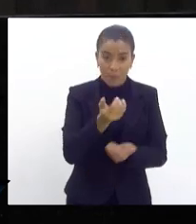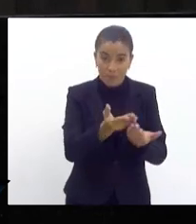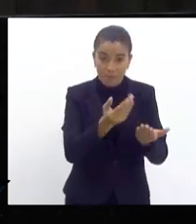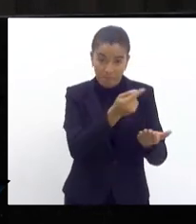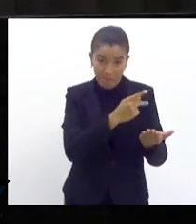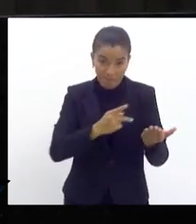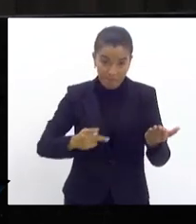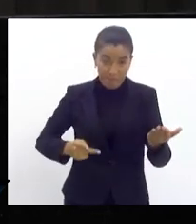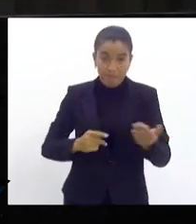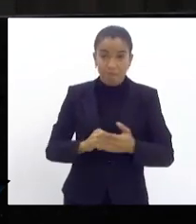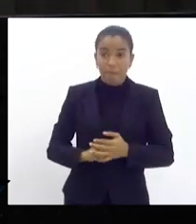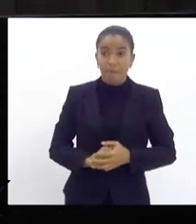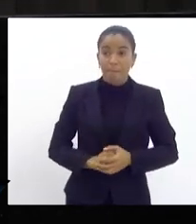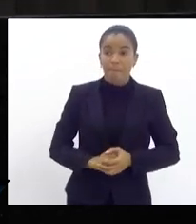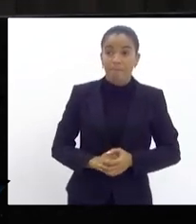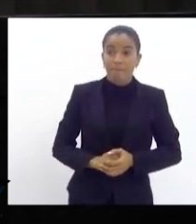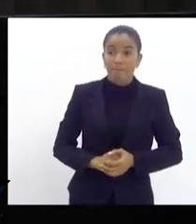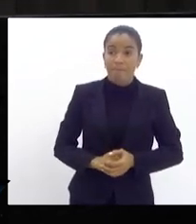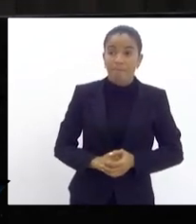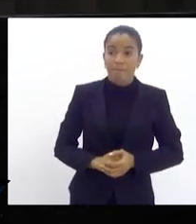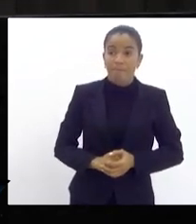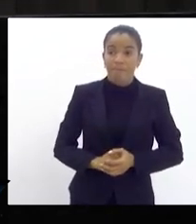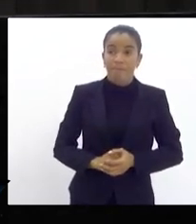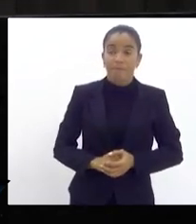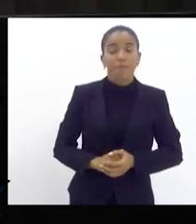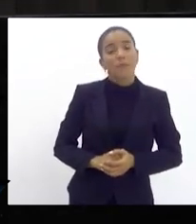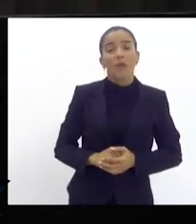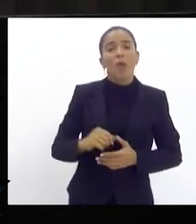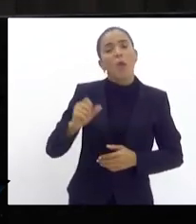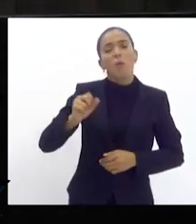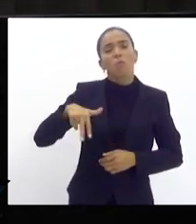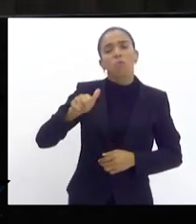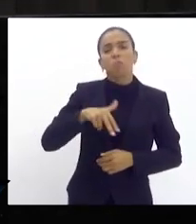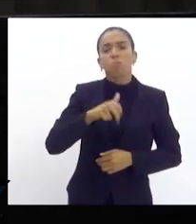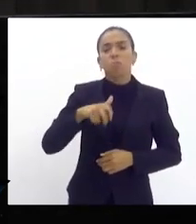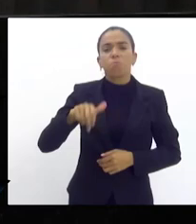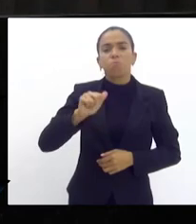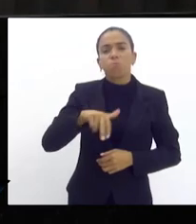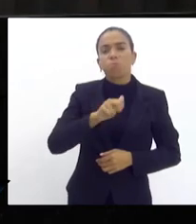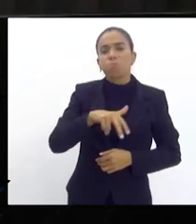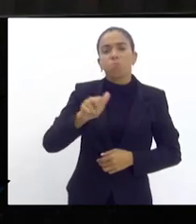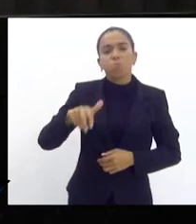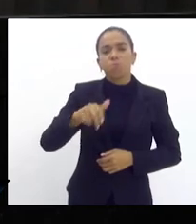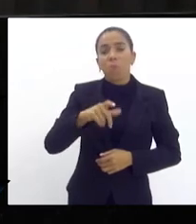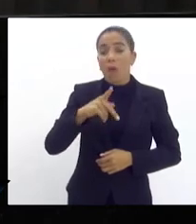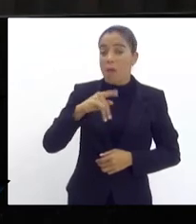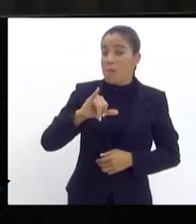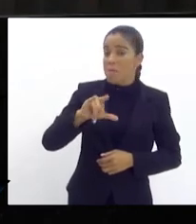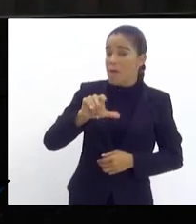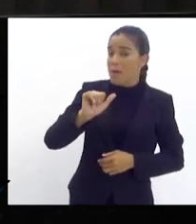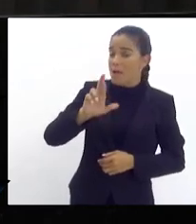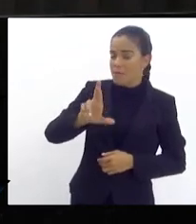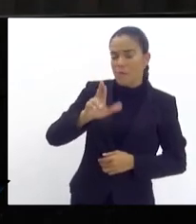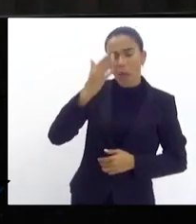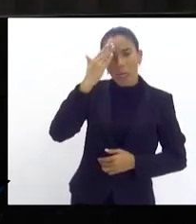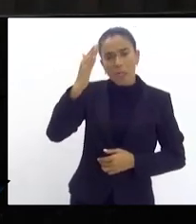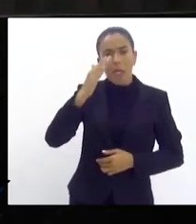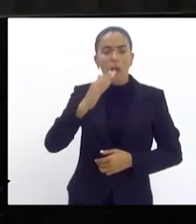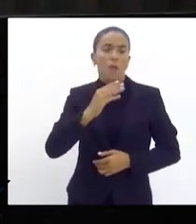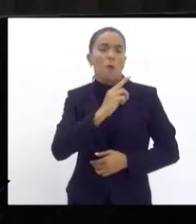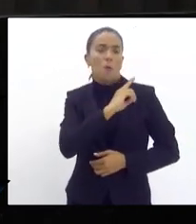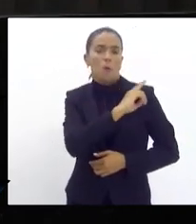o pilar andei tenho andado ali constantemente onde eu quero aqui agradecer o coronel oito